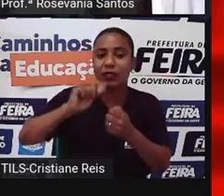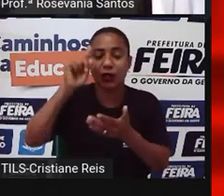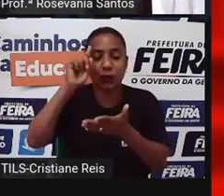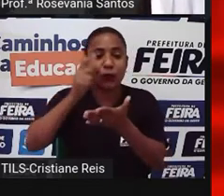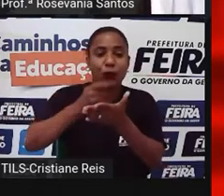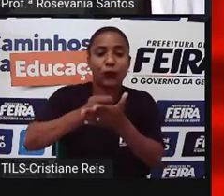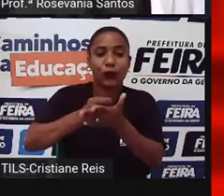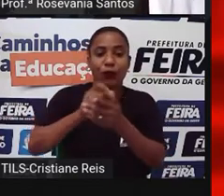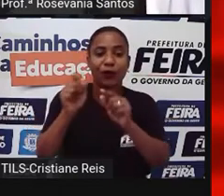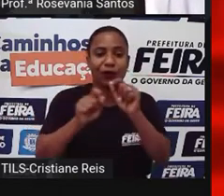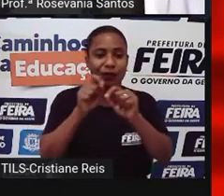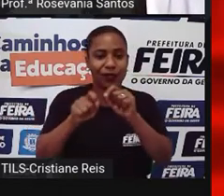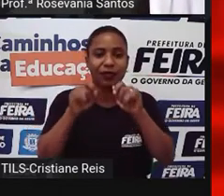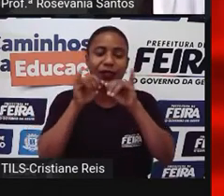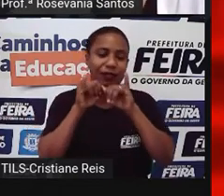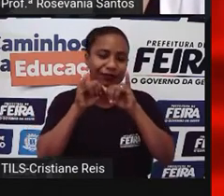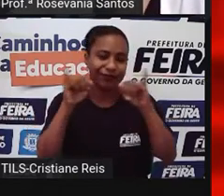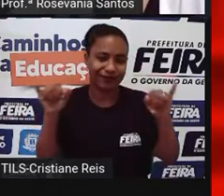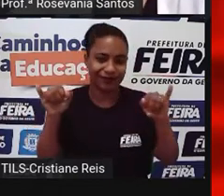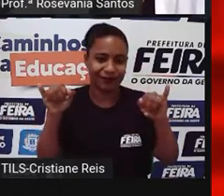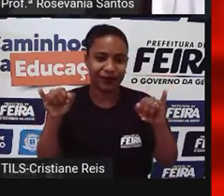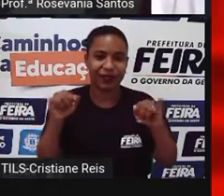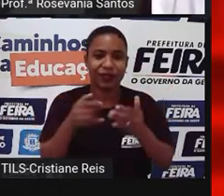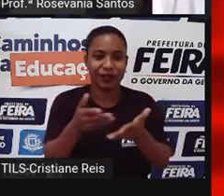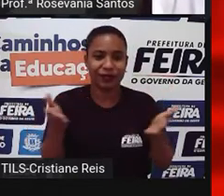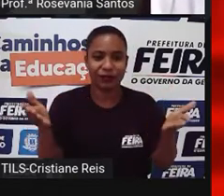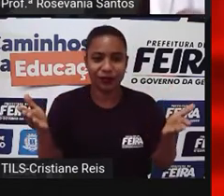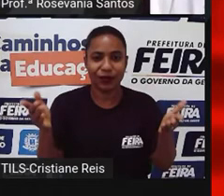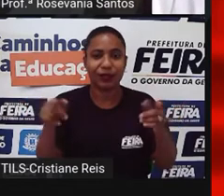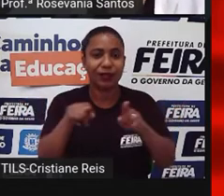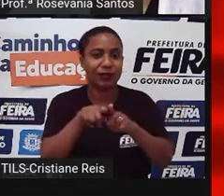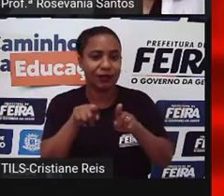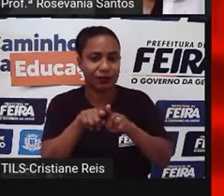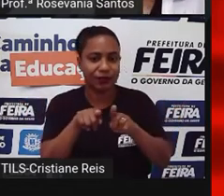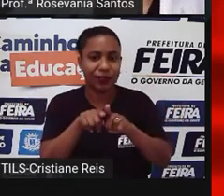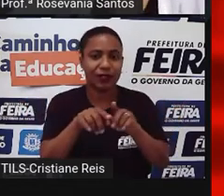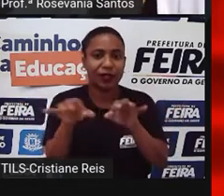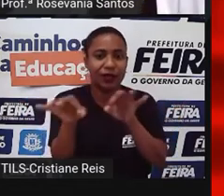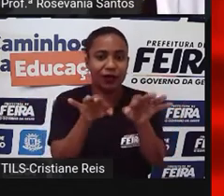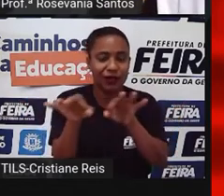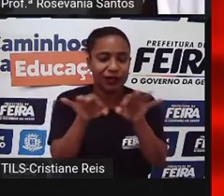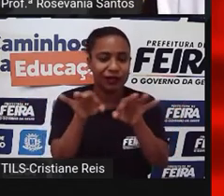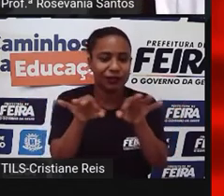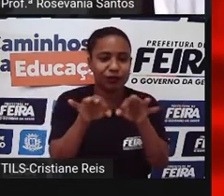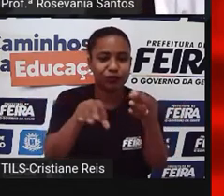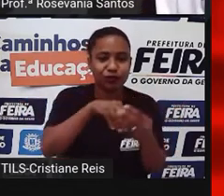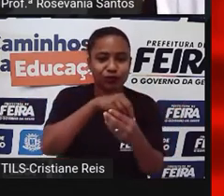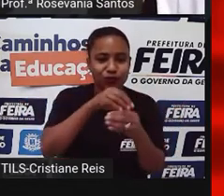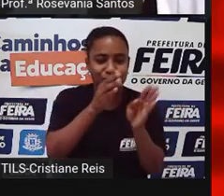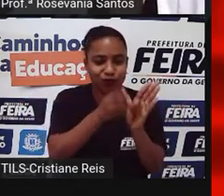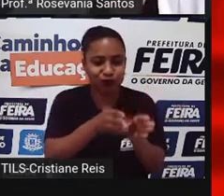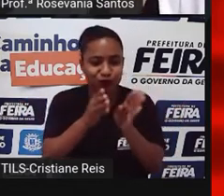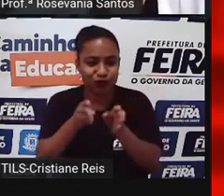houve também, né, a reorganização econômica, que era chamada perestroica. Mas esse,